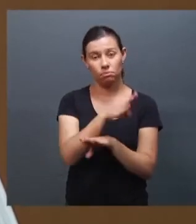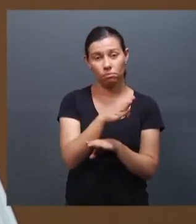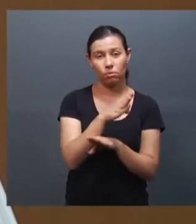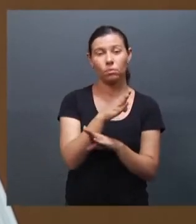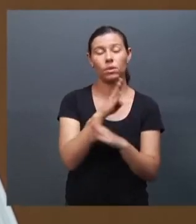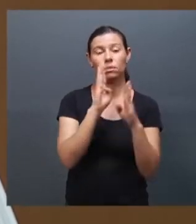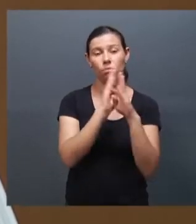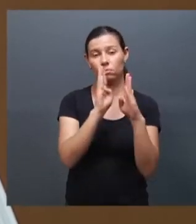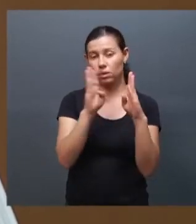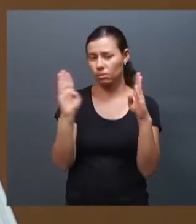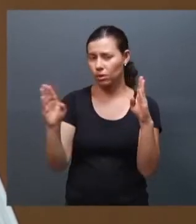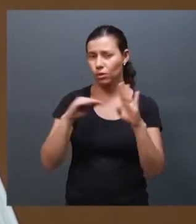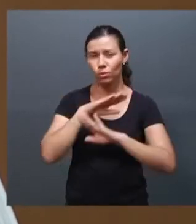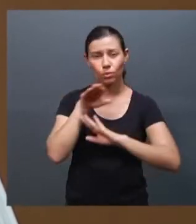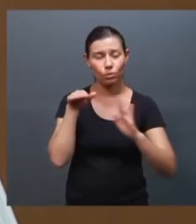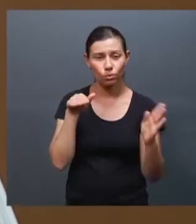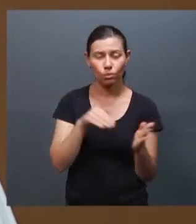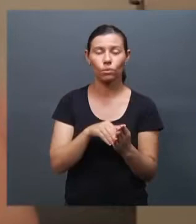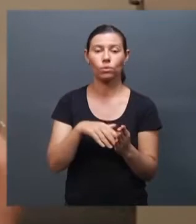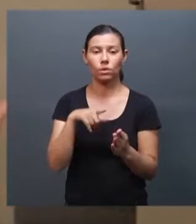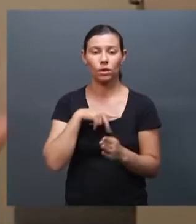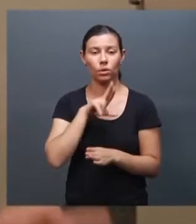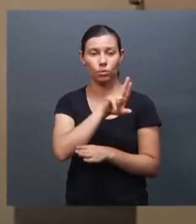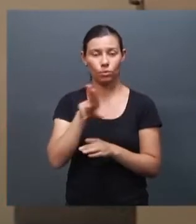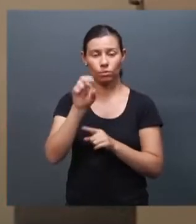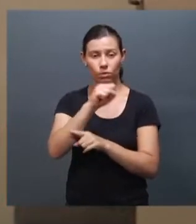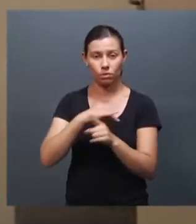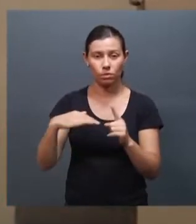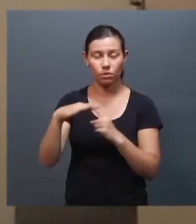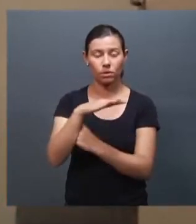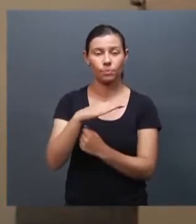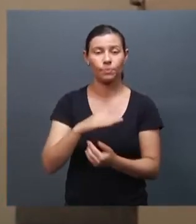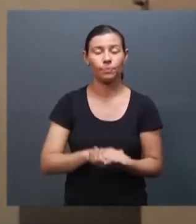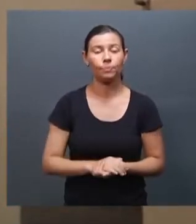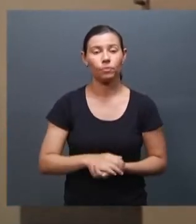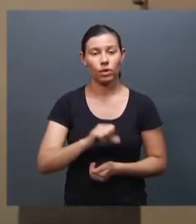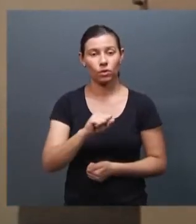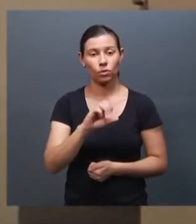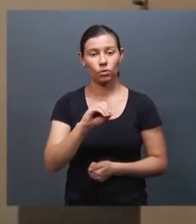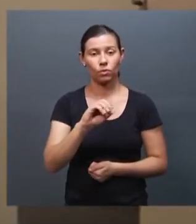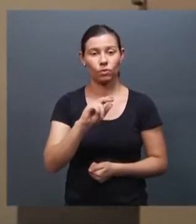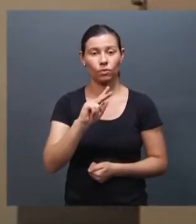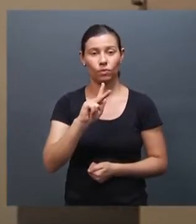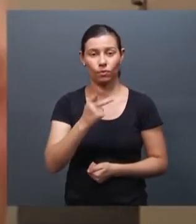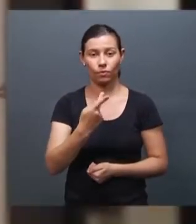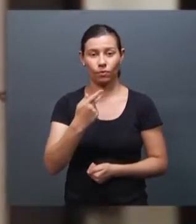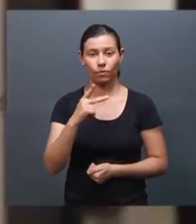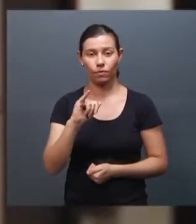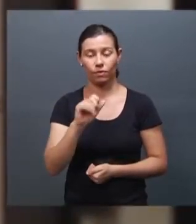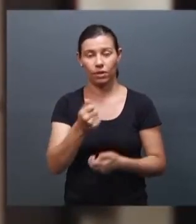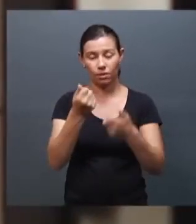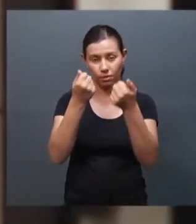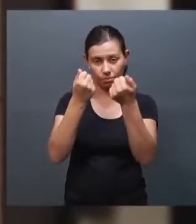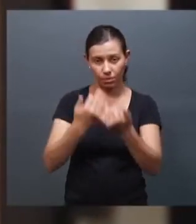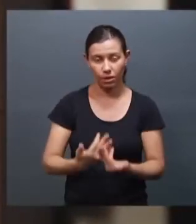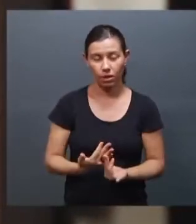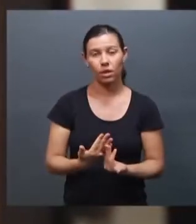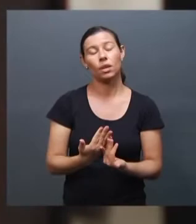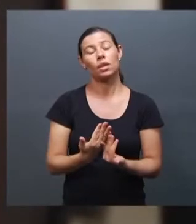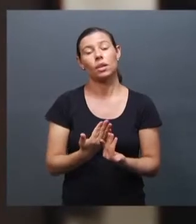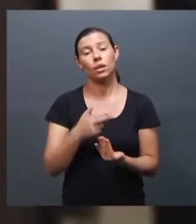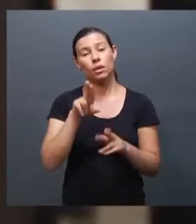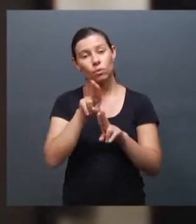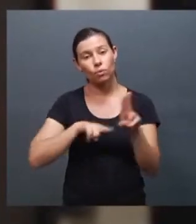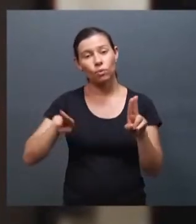essa documentação toda sai com o nome social. A Sofia conta que a UFU se tornou referência por ser uma das primeiras universidades a